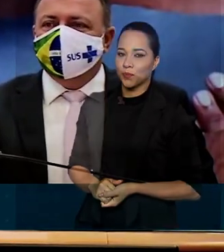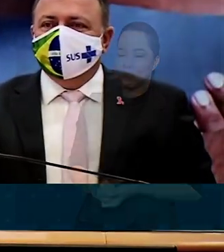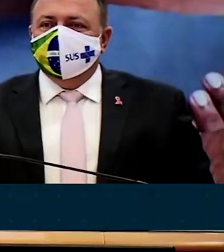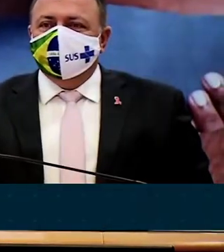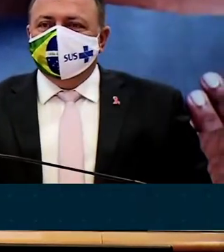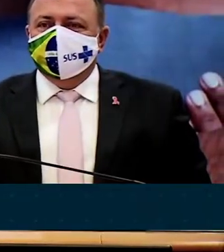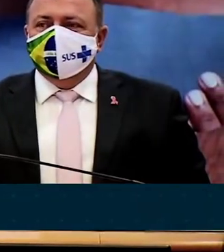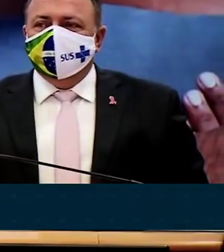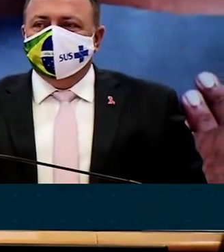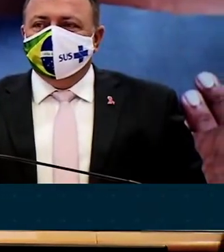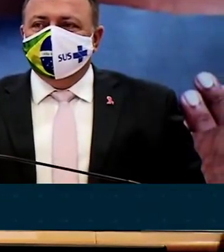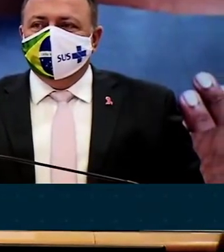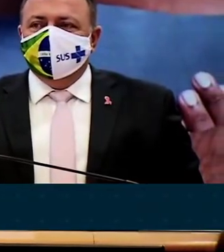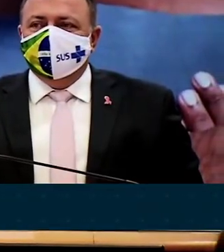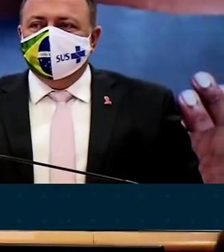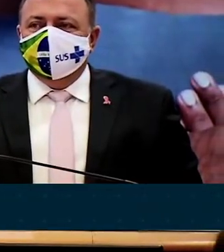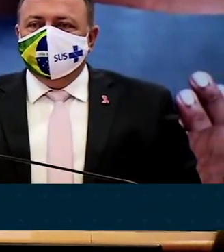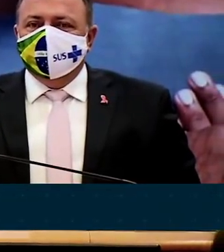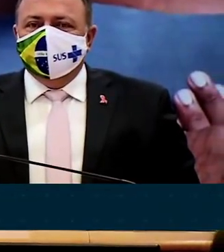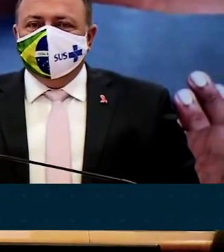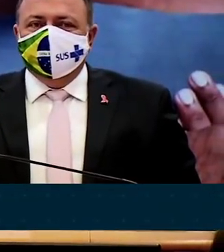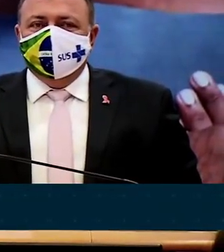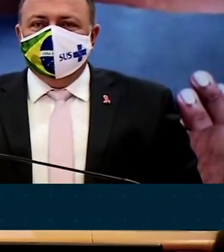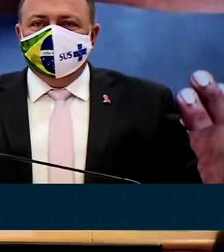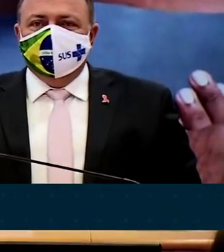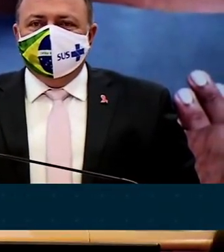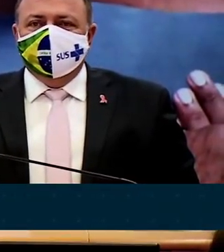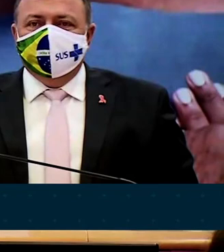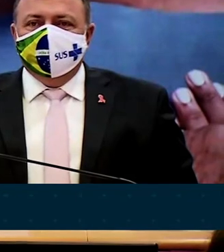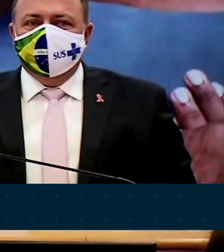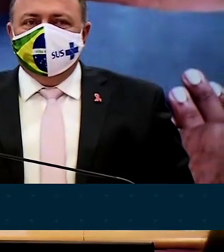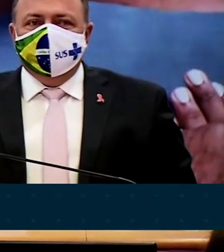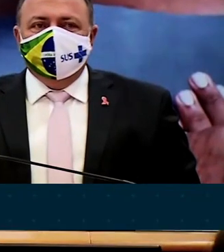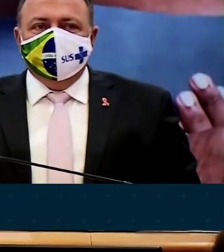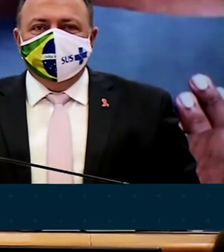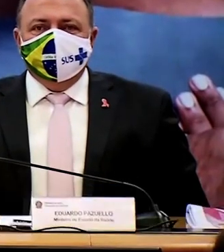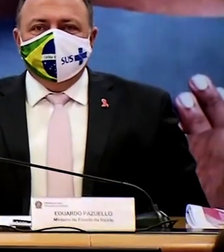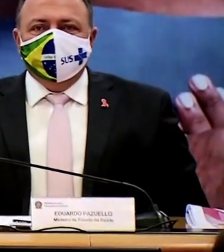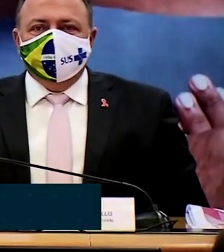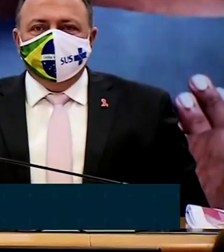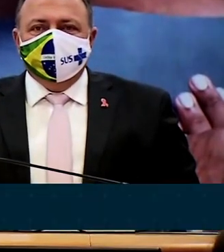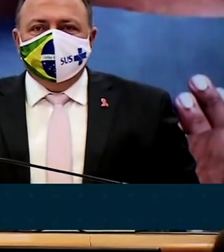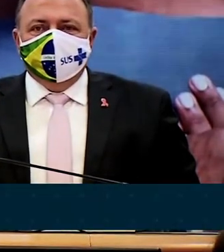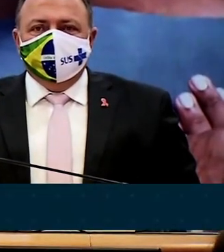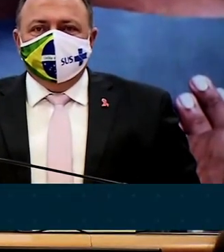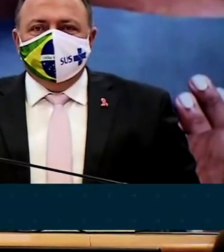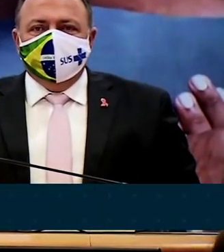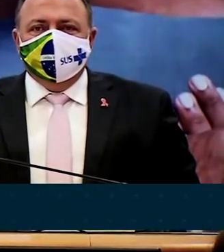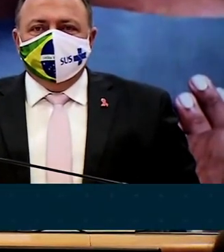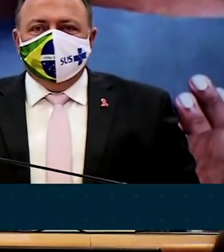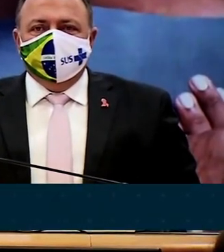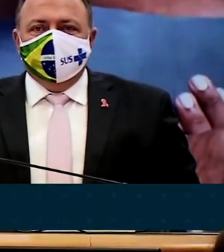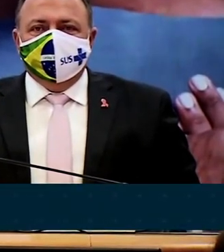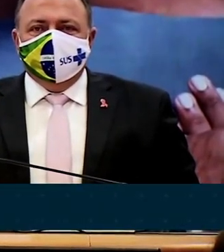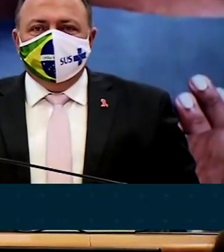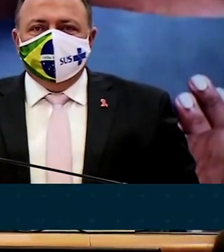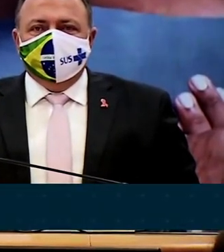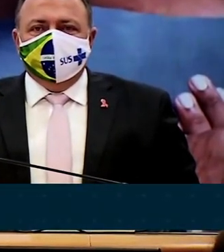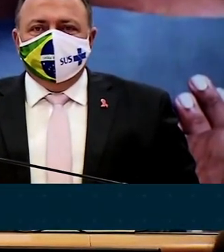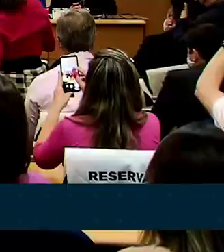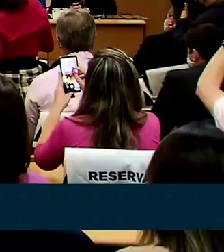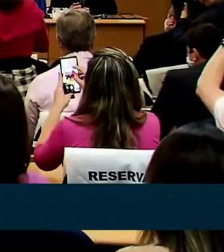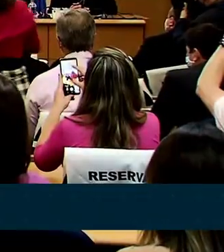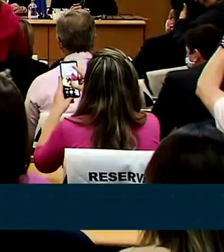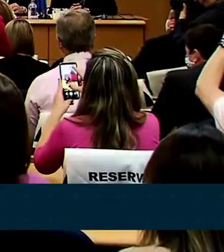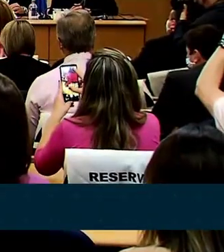sinais da doença. E os nossos agentes de saúde precisam estar sempre capacitados. Esse assunto não pode ser